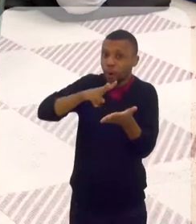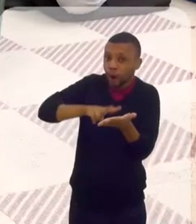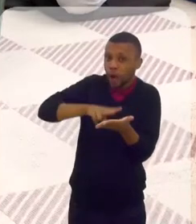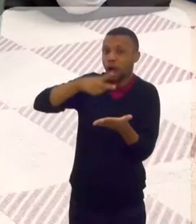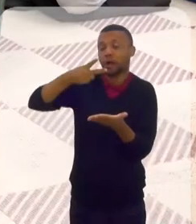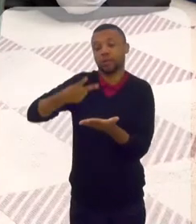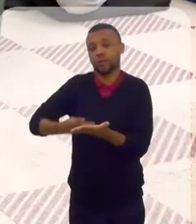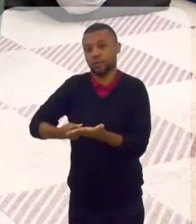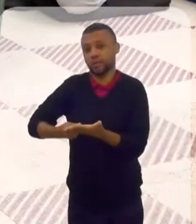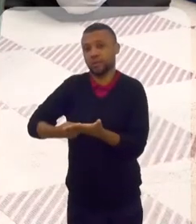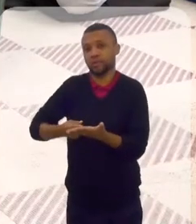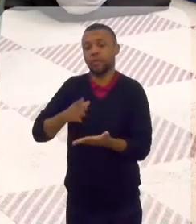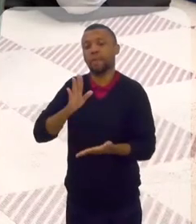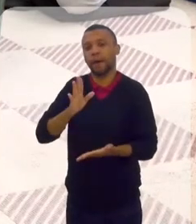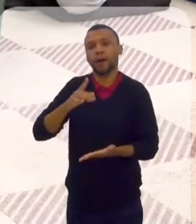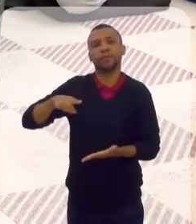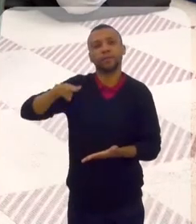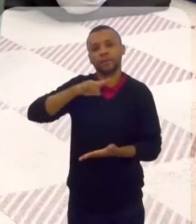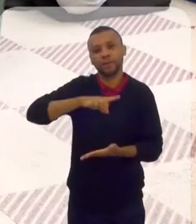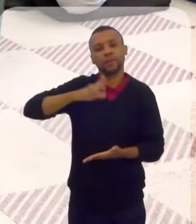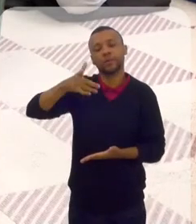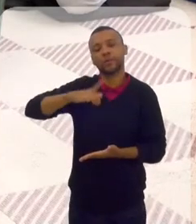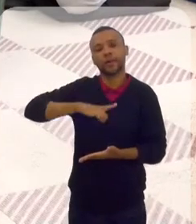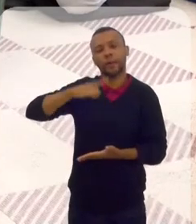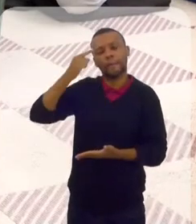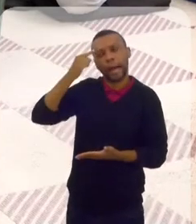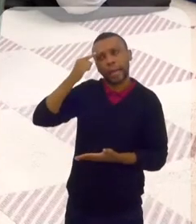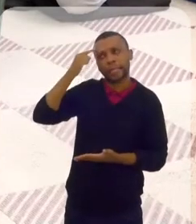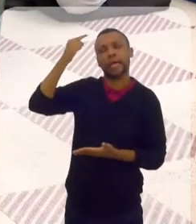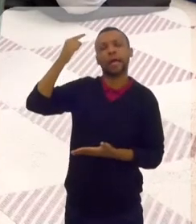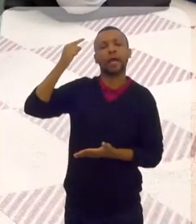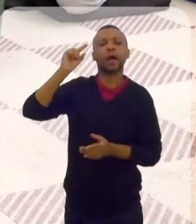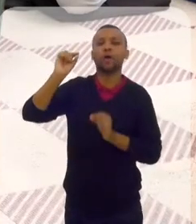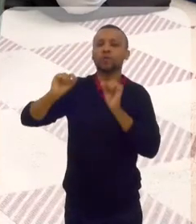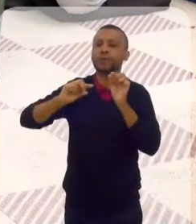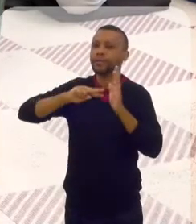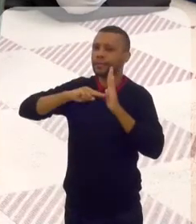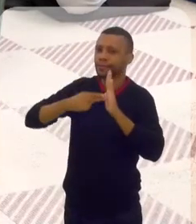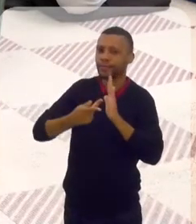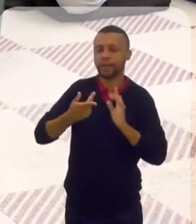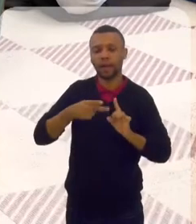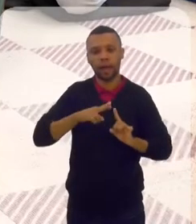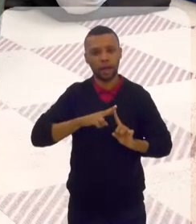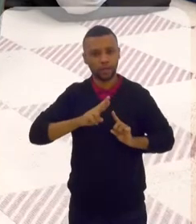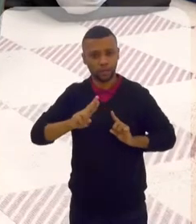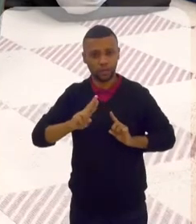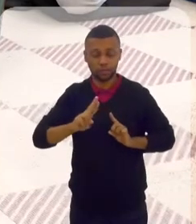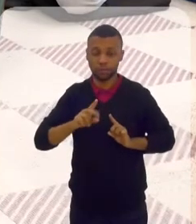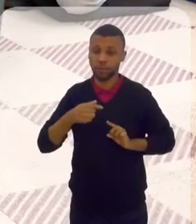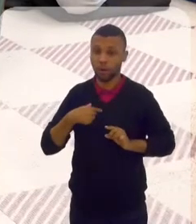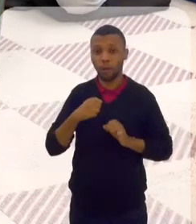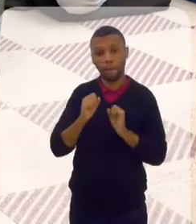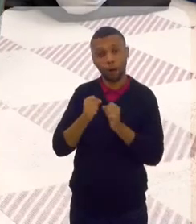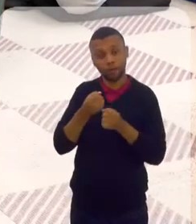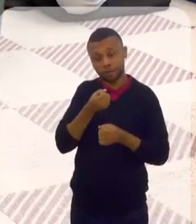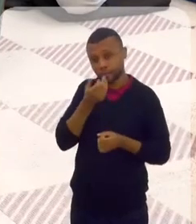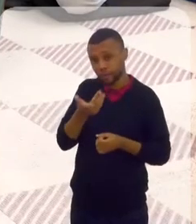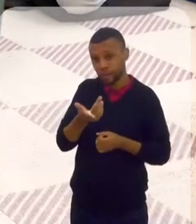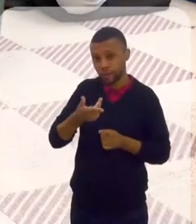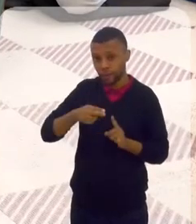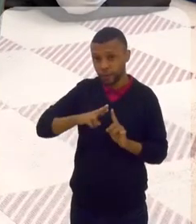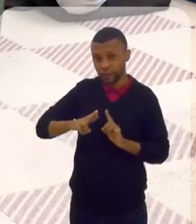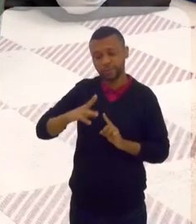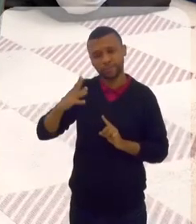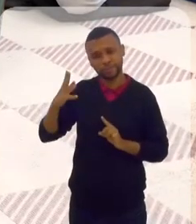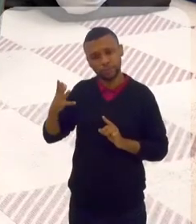o traduzido, mas você já tem uma ideia do que é essa religião. Eu posso te dizer que ela é uma